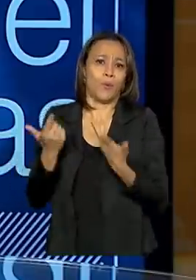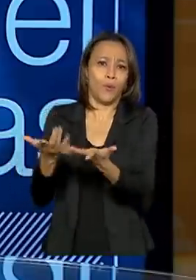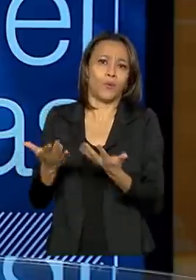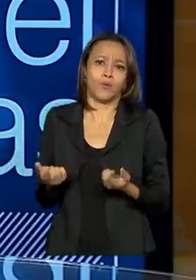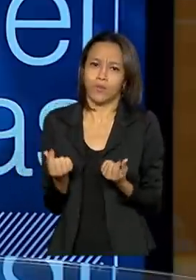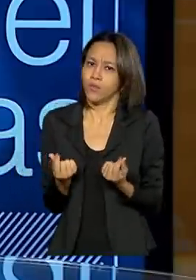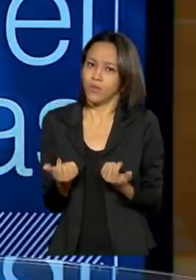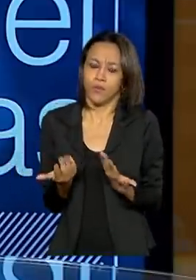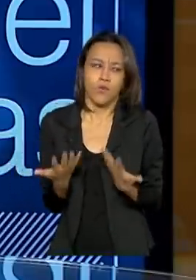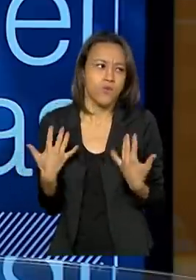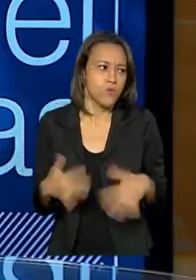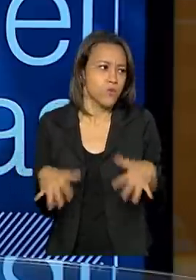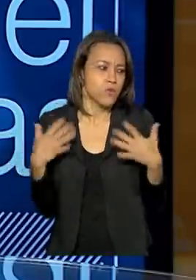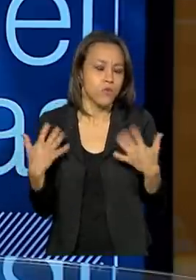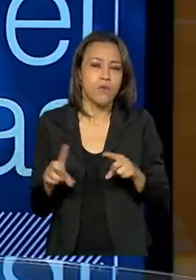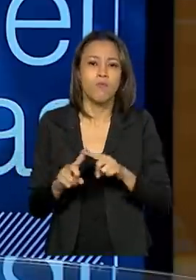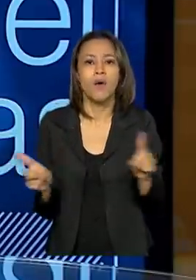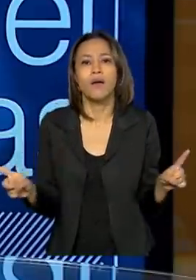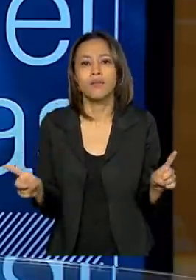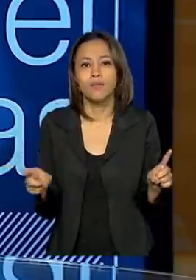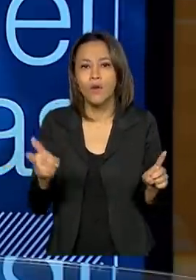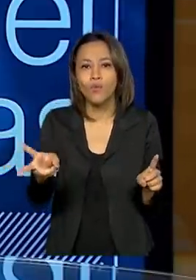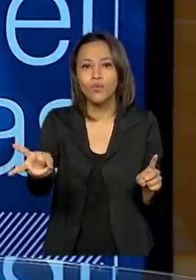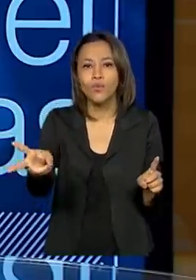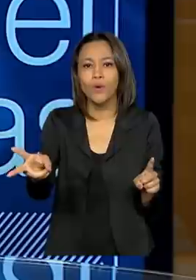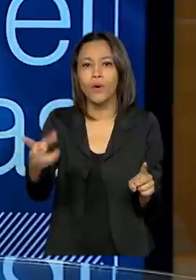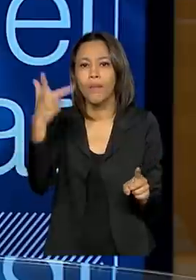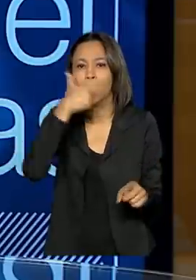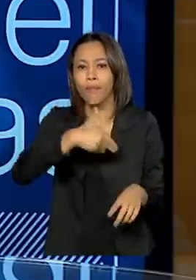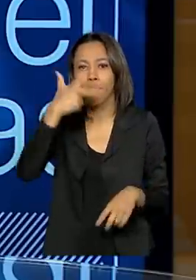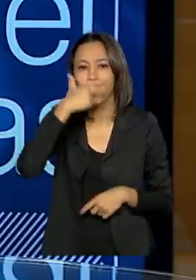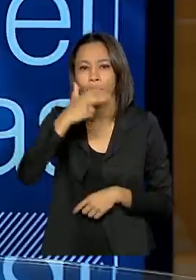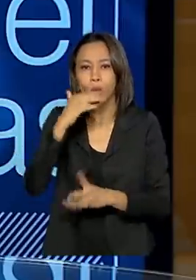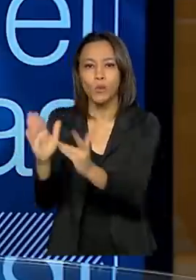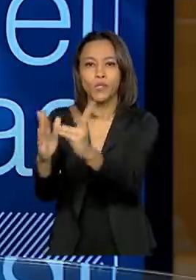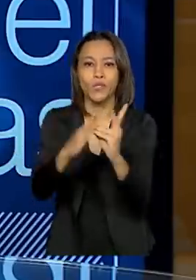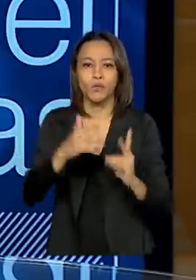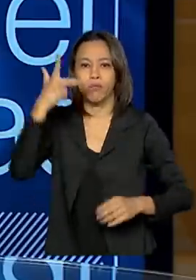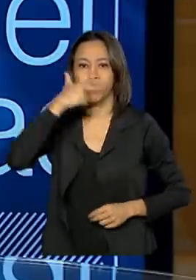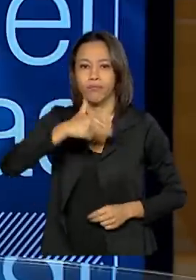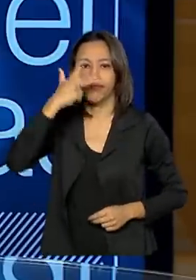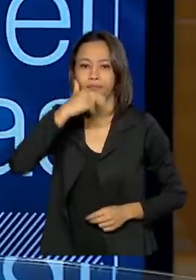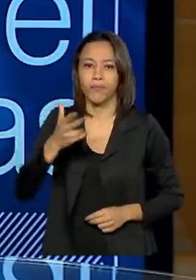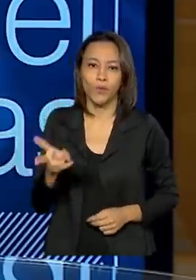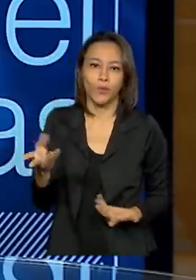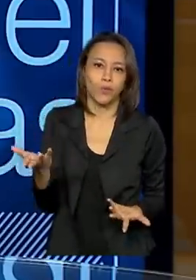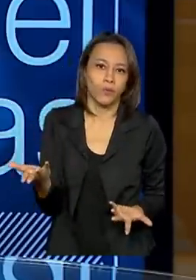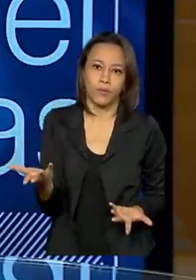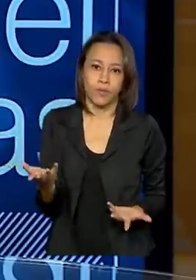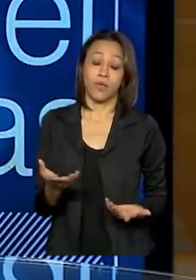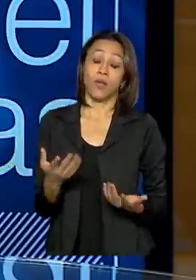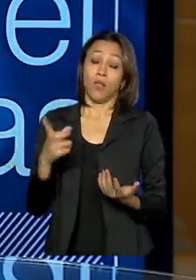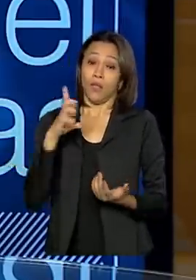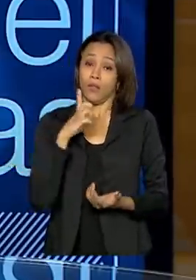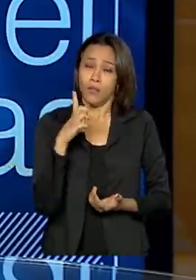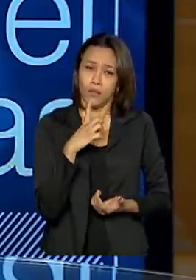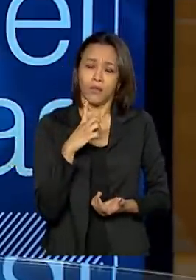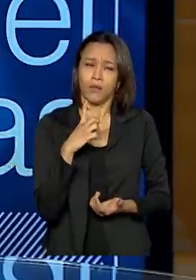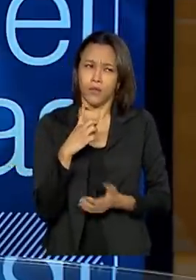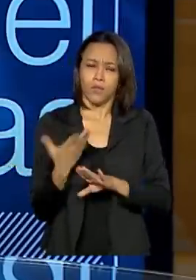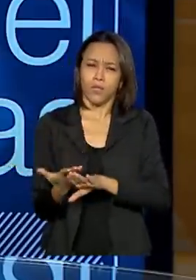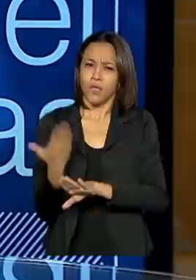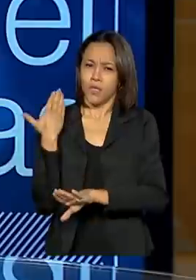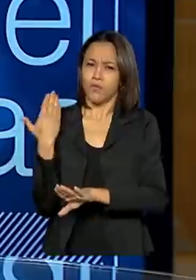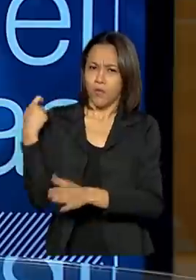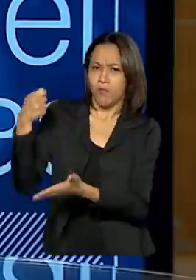Gastou-se muito. Mas o estado de vulnerabilidade continua. Nós temos um exemplo, por exemplo, de que foi pago